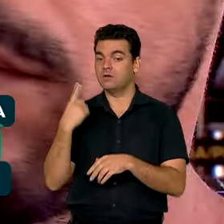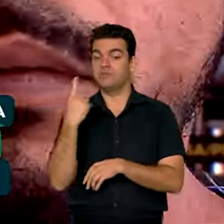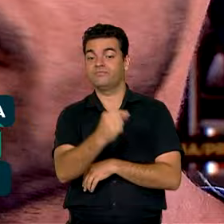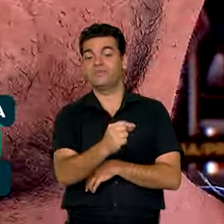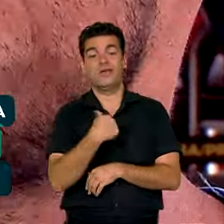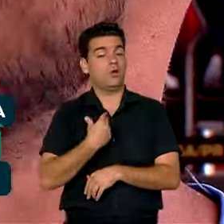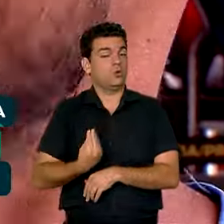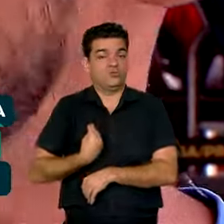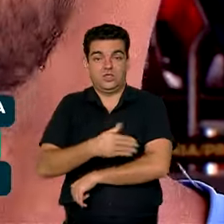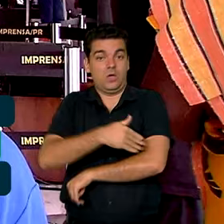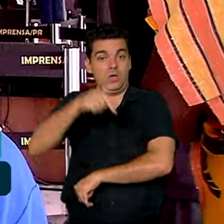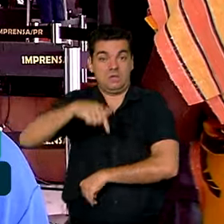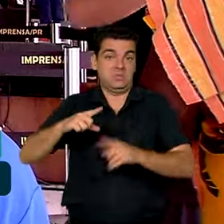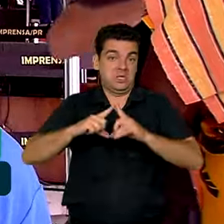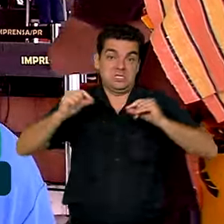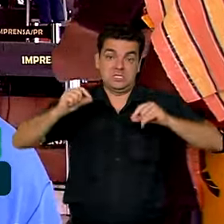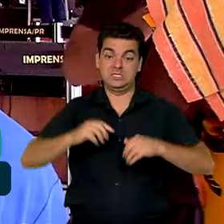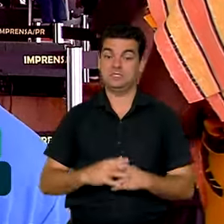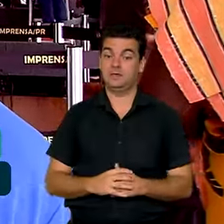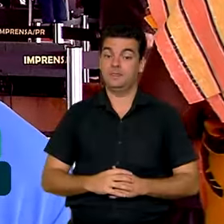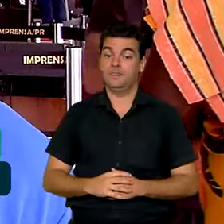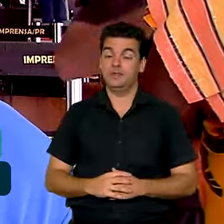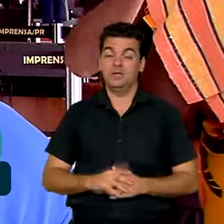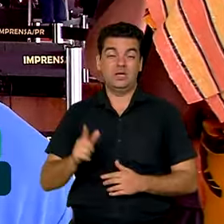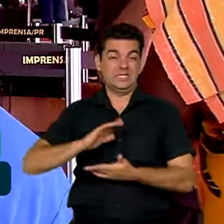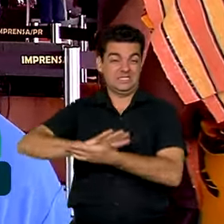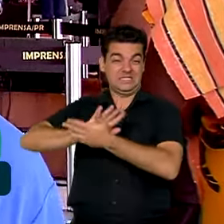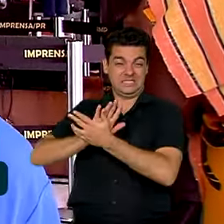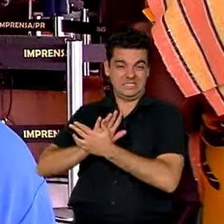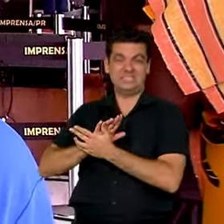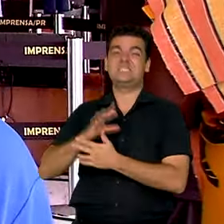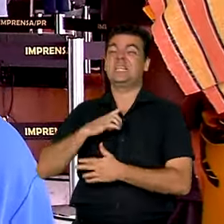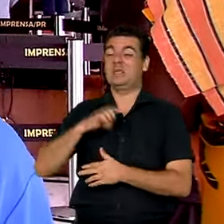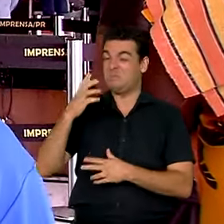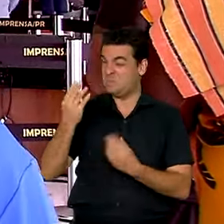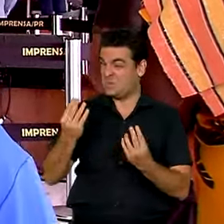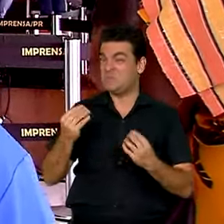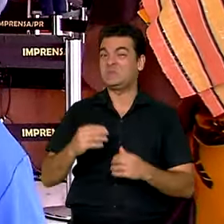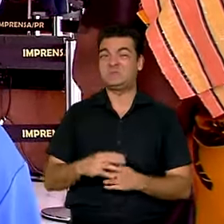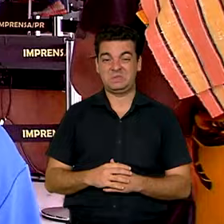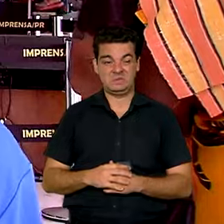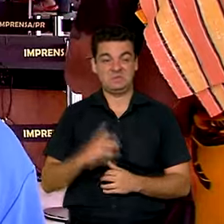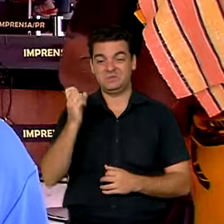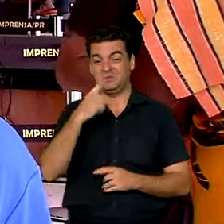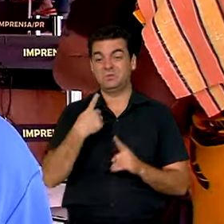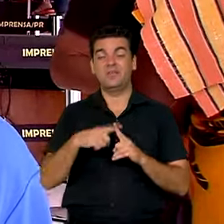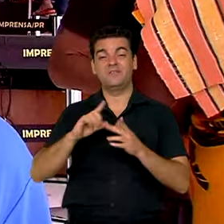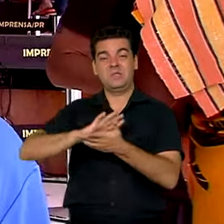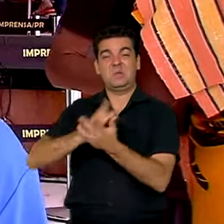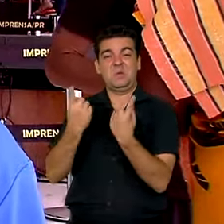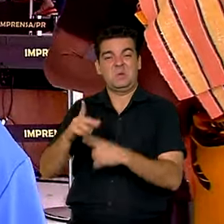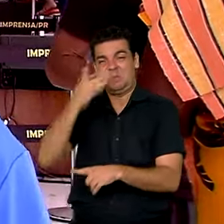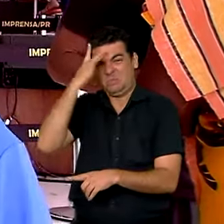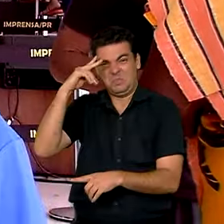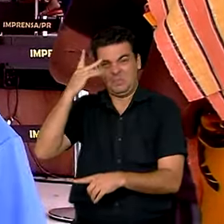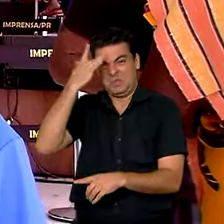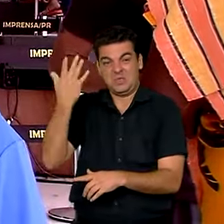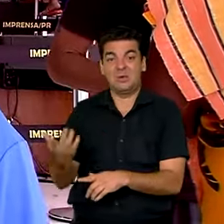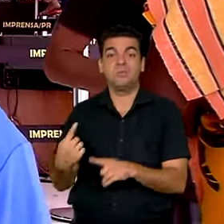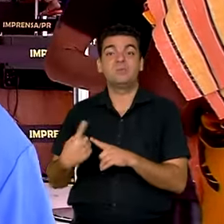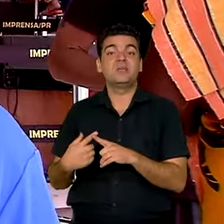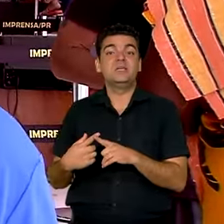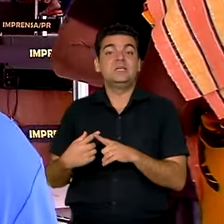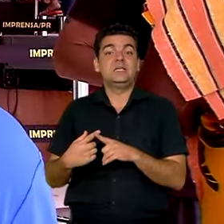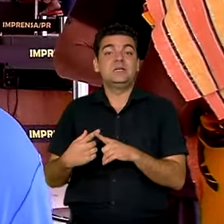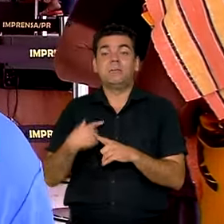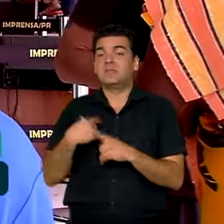vive nas ruas de Brasília. A discriminação das pessoas, que é muito grande, com o próprio ser humano, que ele também é